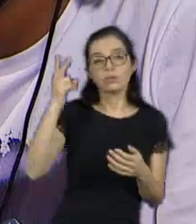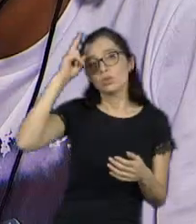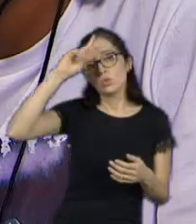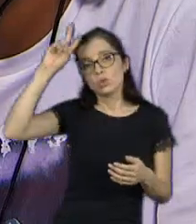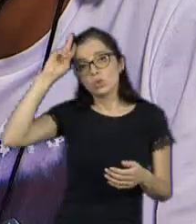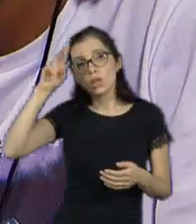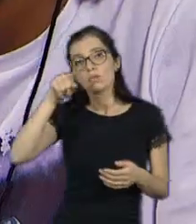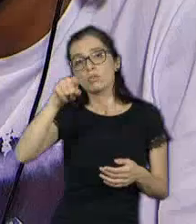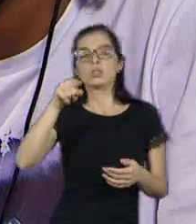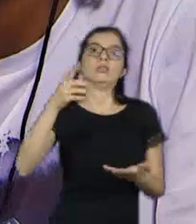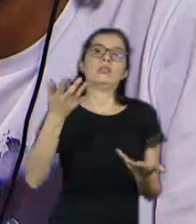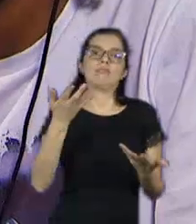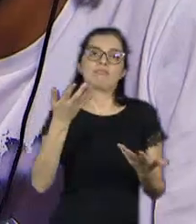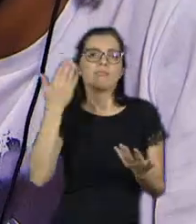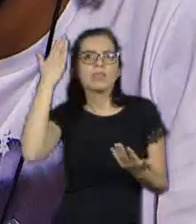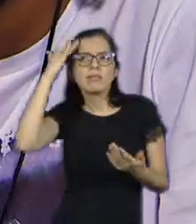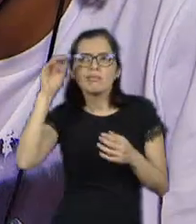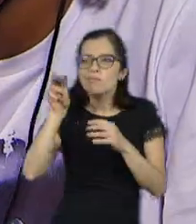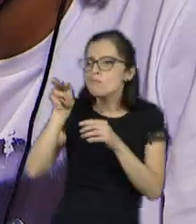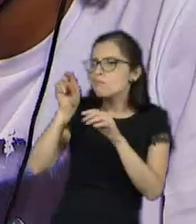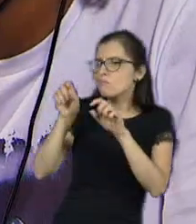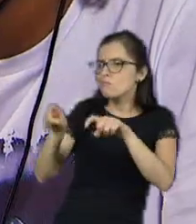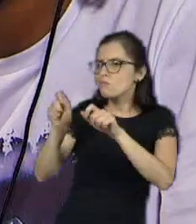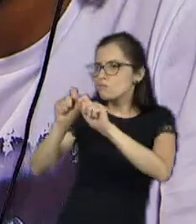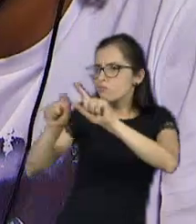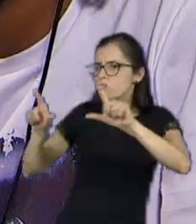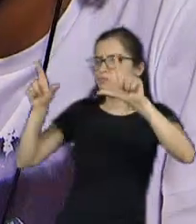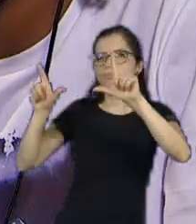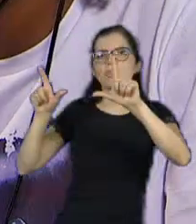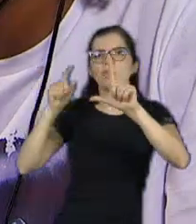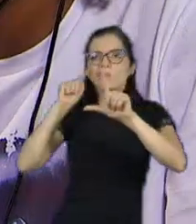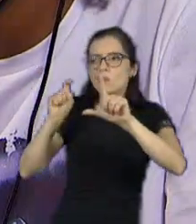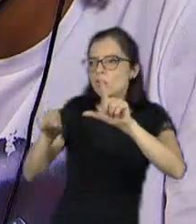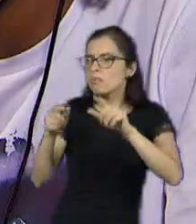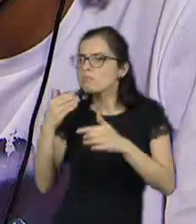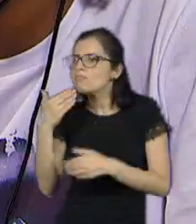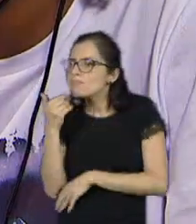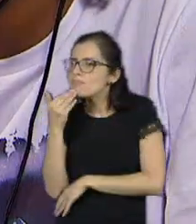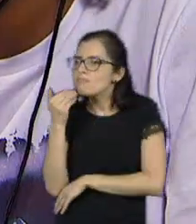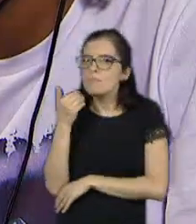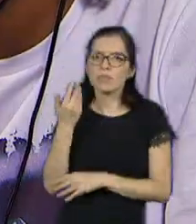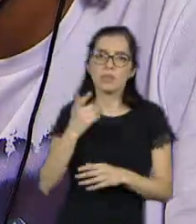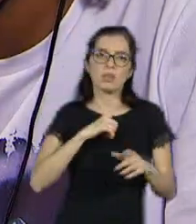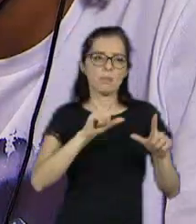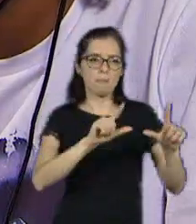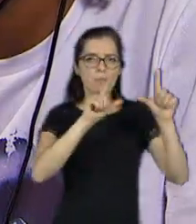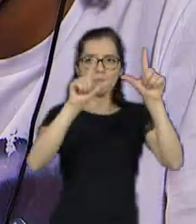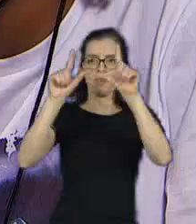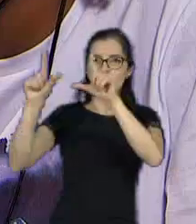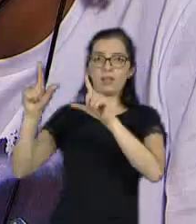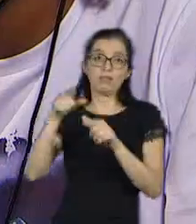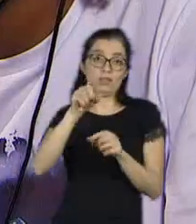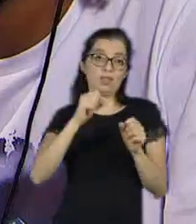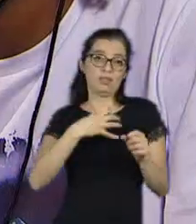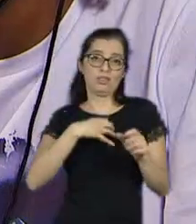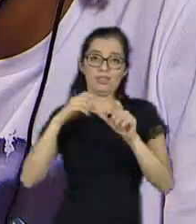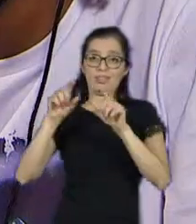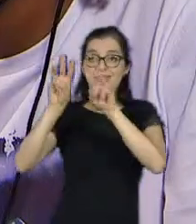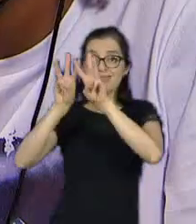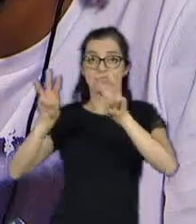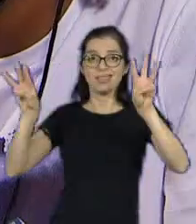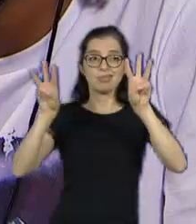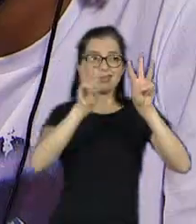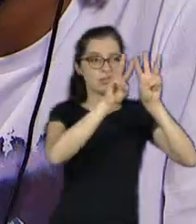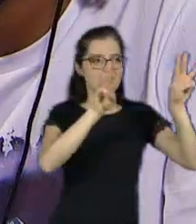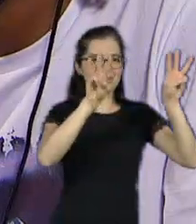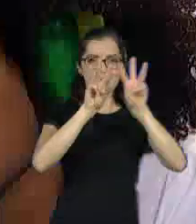gosta de estudar com um monte de janelas abertas do navegador, vários sites ao mesmo tempo, não tem problema, pode ser um hábito seu, desde